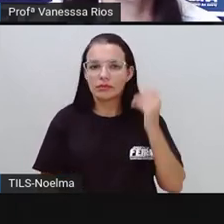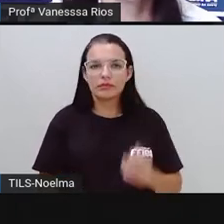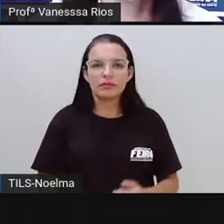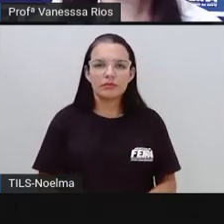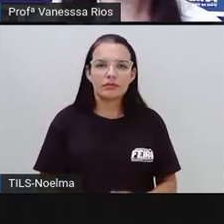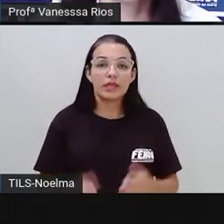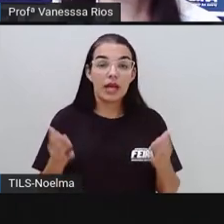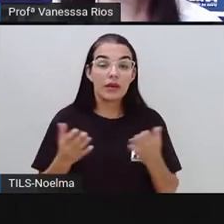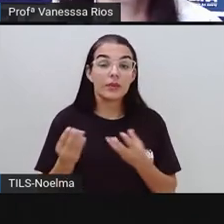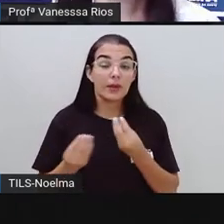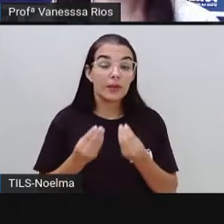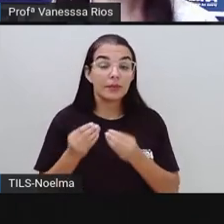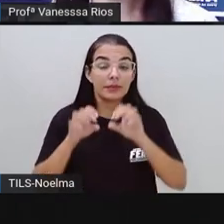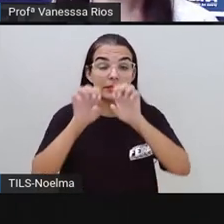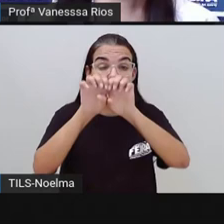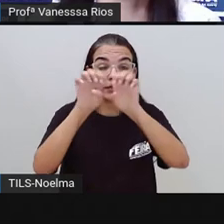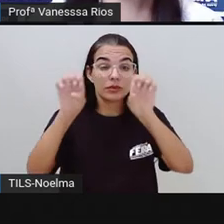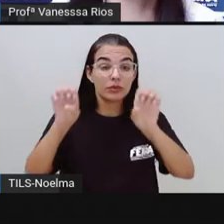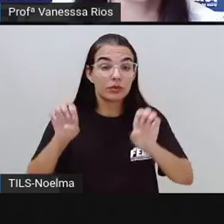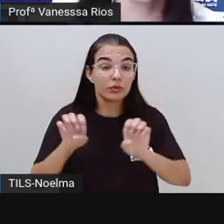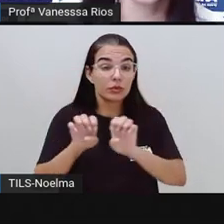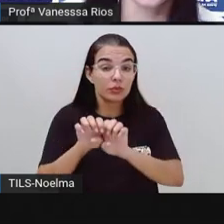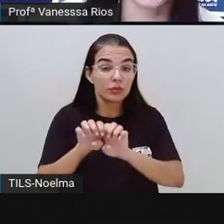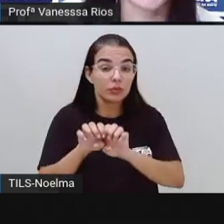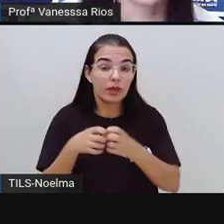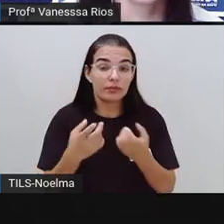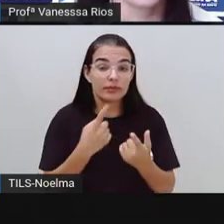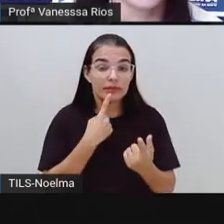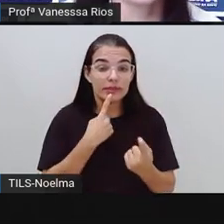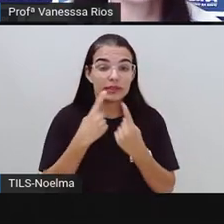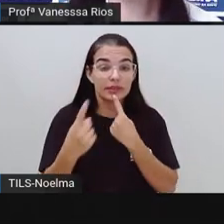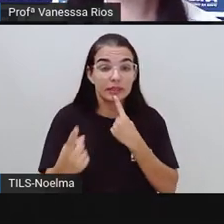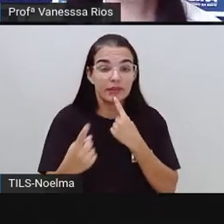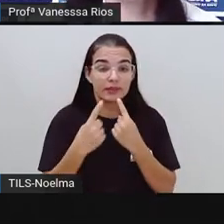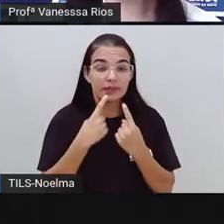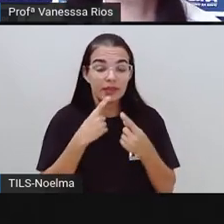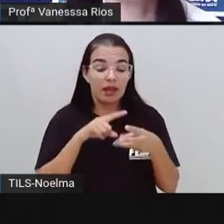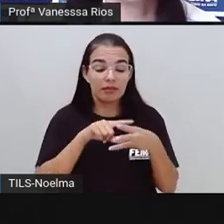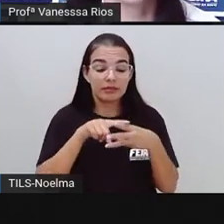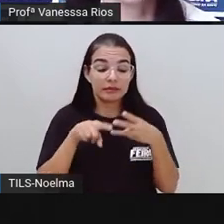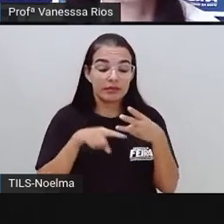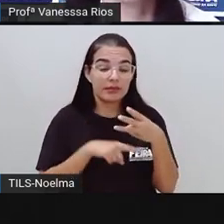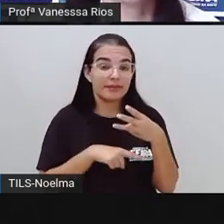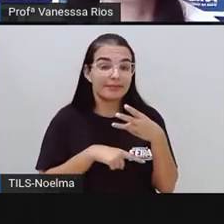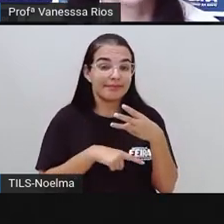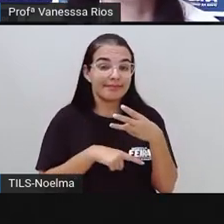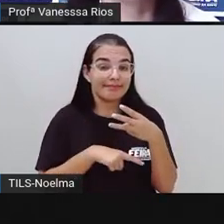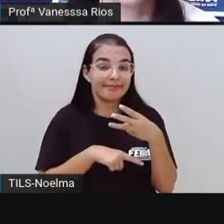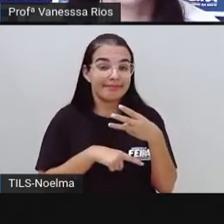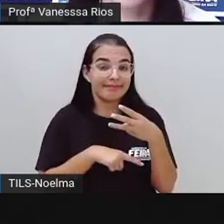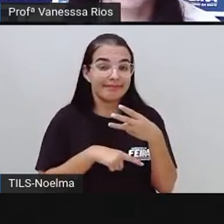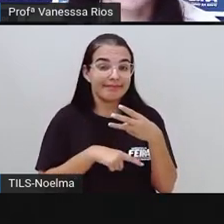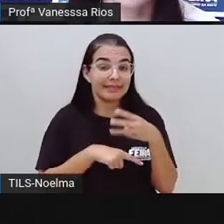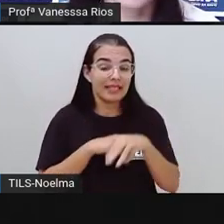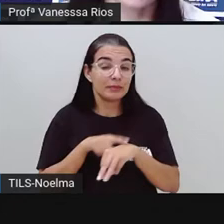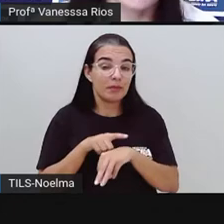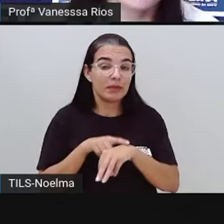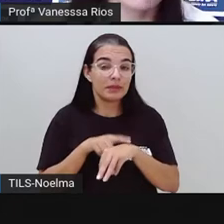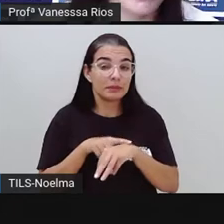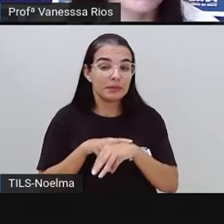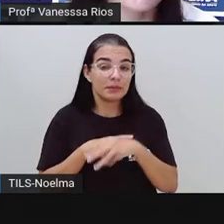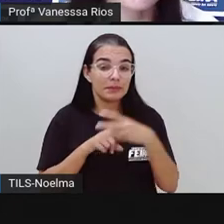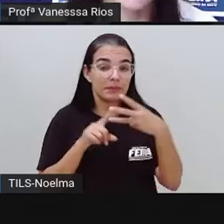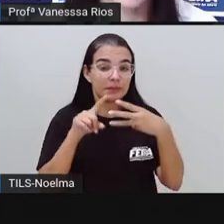E aí, como é que a entrevista, ela se estrutura? A estrutura da entrevista compreende aí três momentos